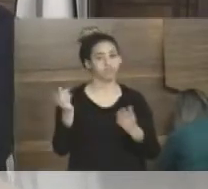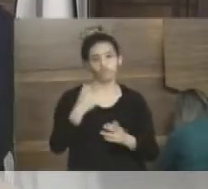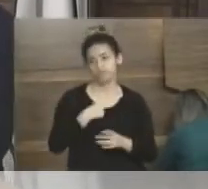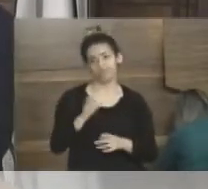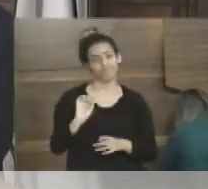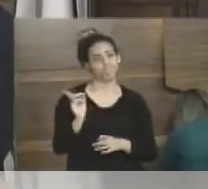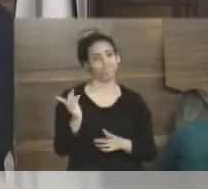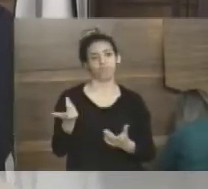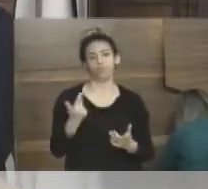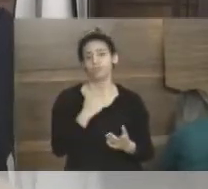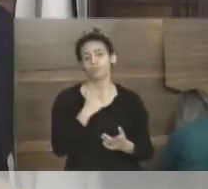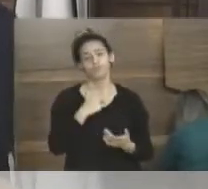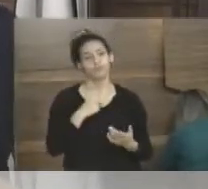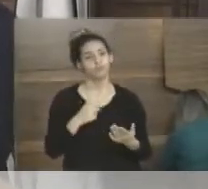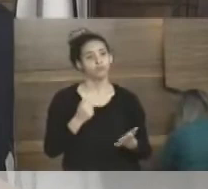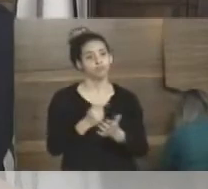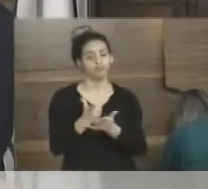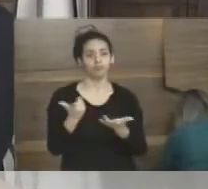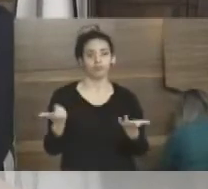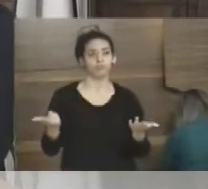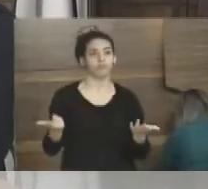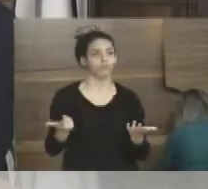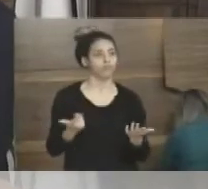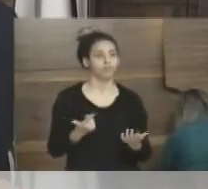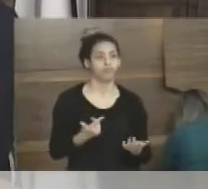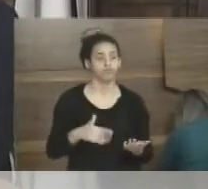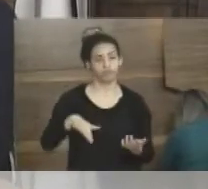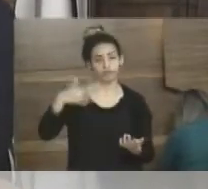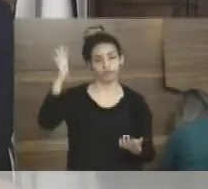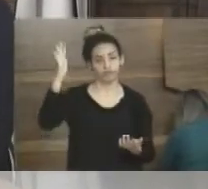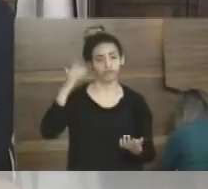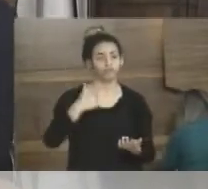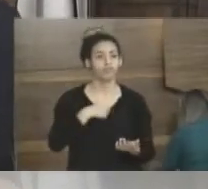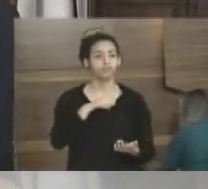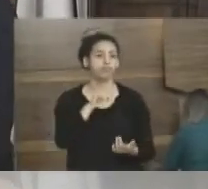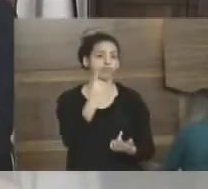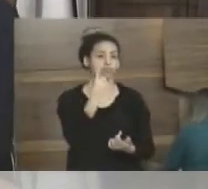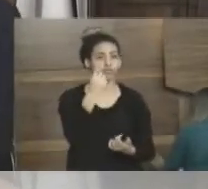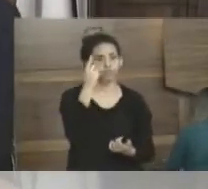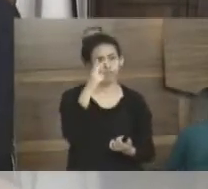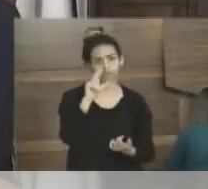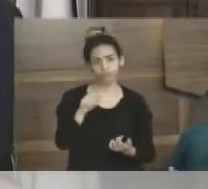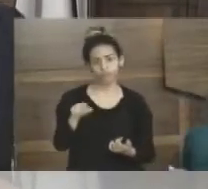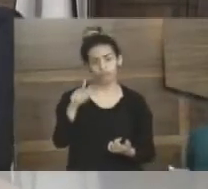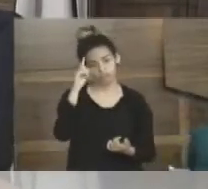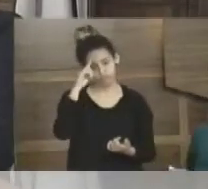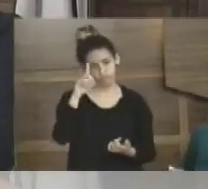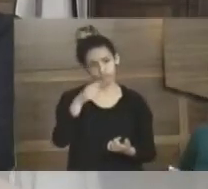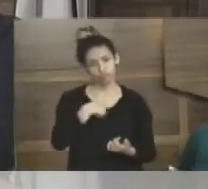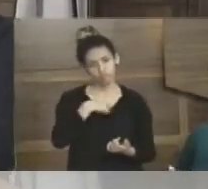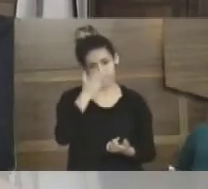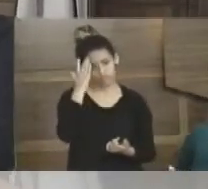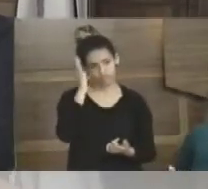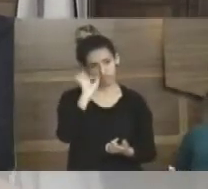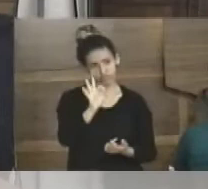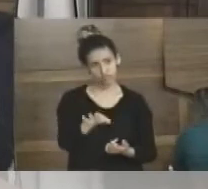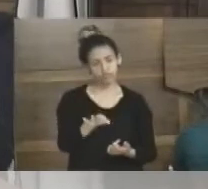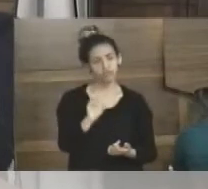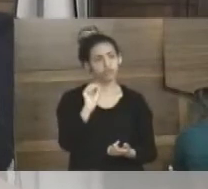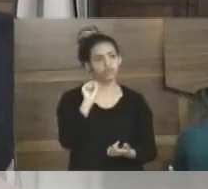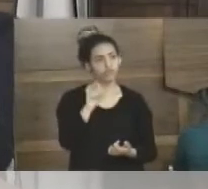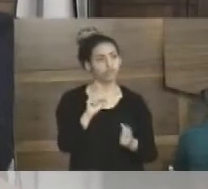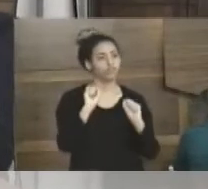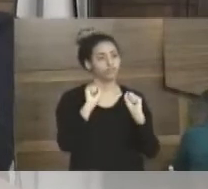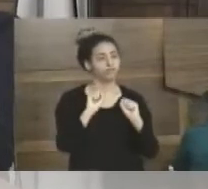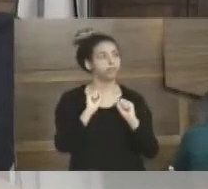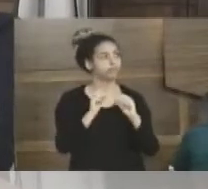aí eu às vezes, não, não dá, eu parei de ir ao shopping, hoje eu vou uma vez por semana, eu acho sim que eles poderiam,